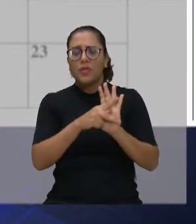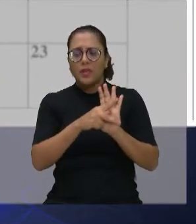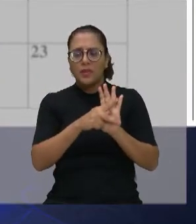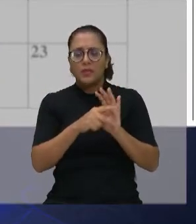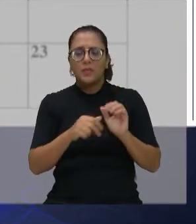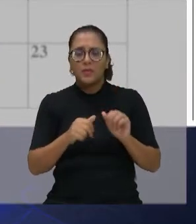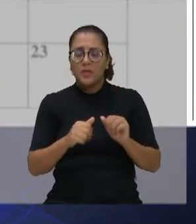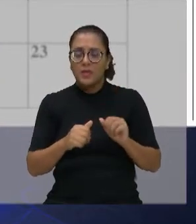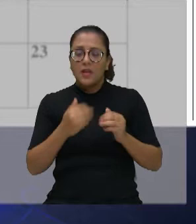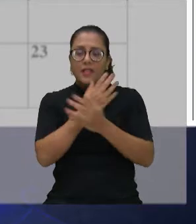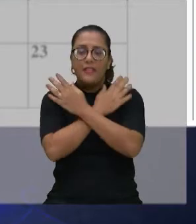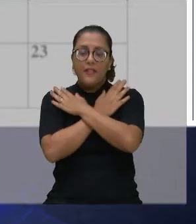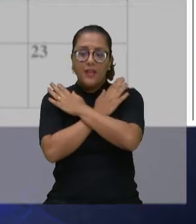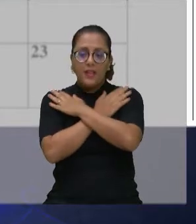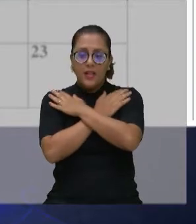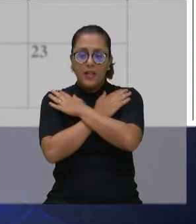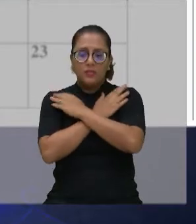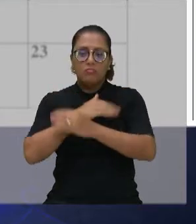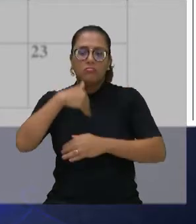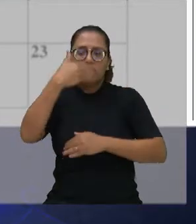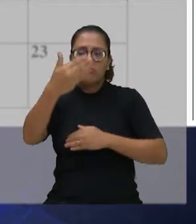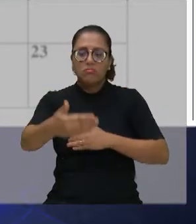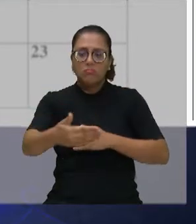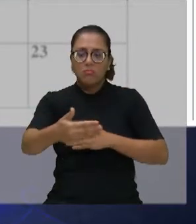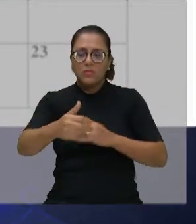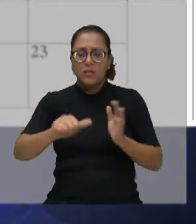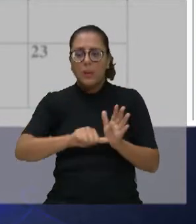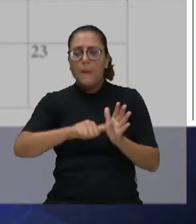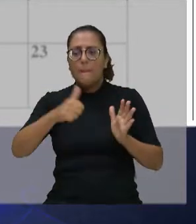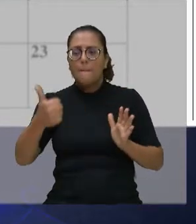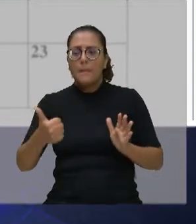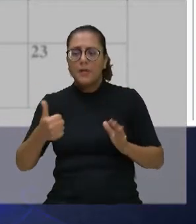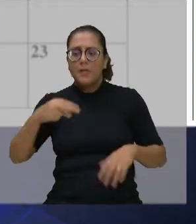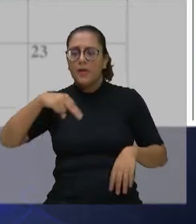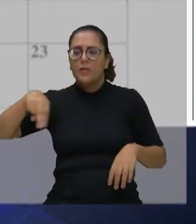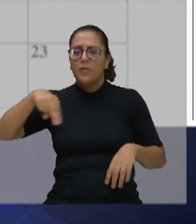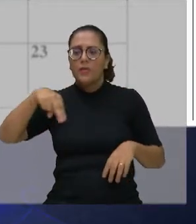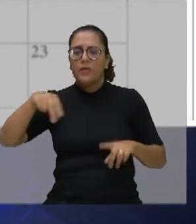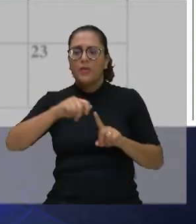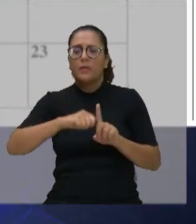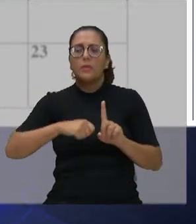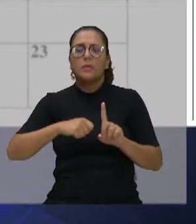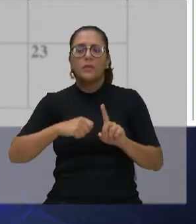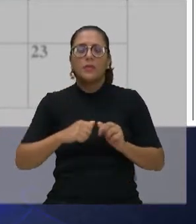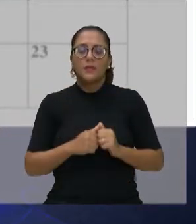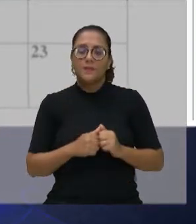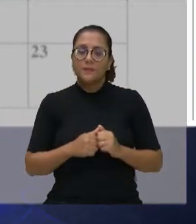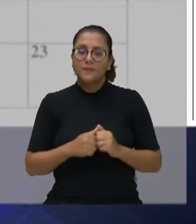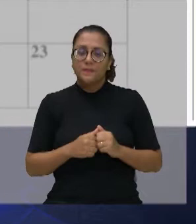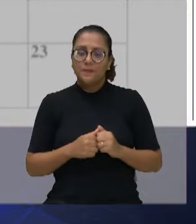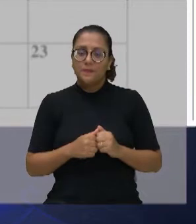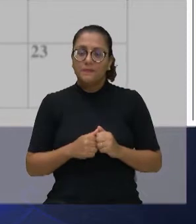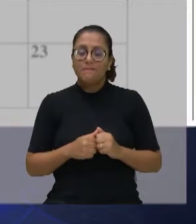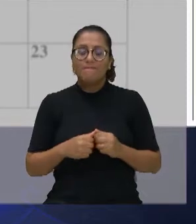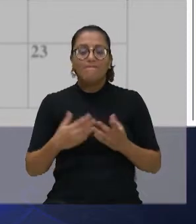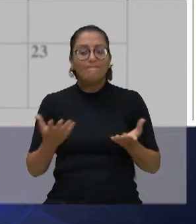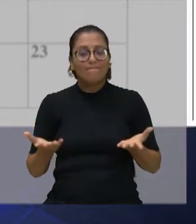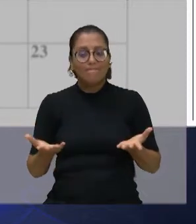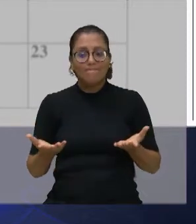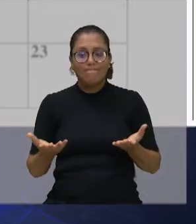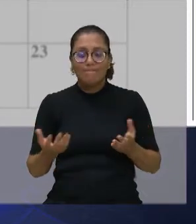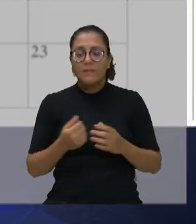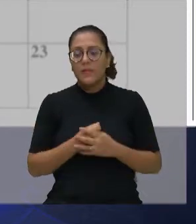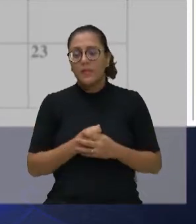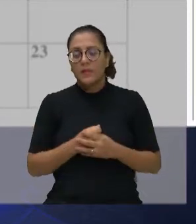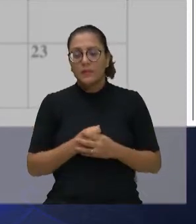novembro. O projeto vai entrar cinco dias antes. O prazo da nossa emenda vai ser no dia 1º. Então, sinto muito.